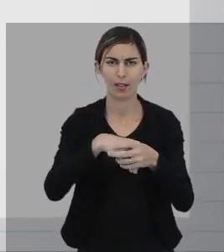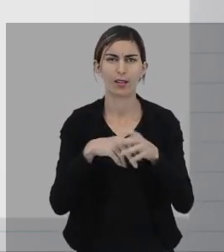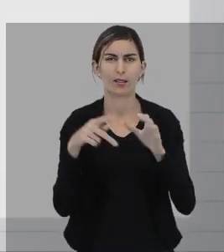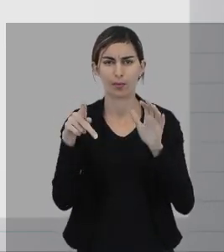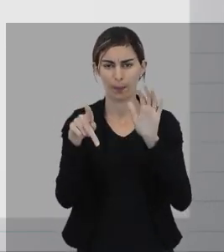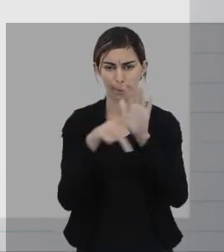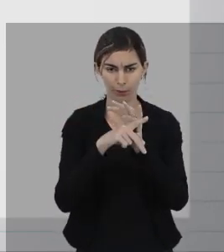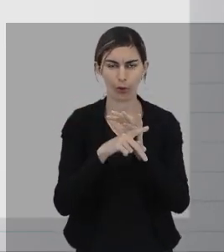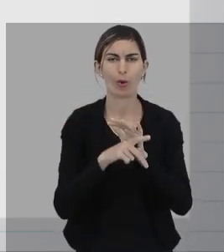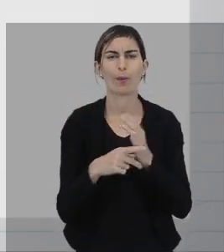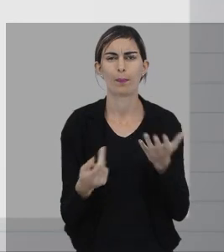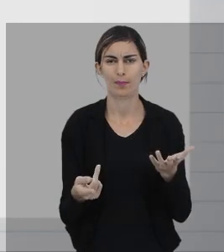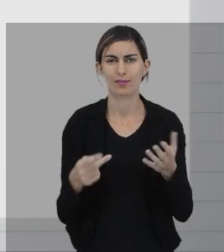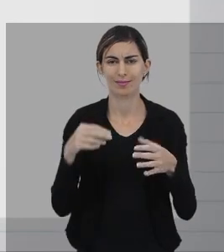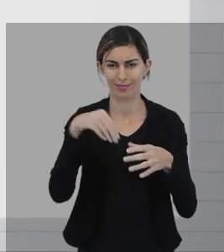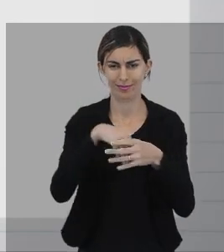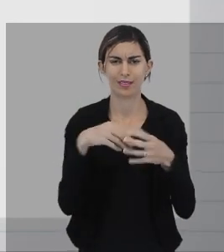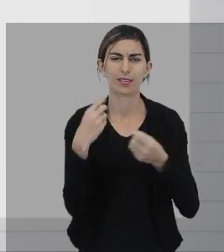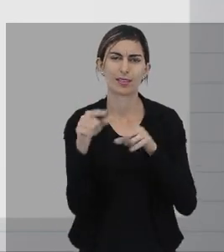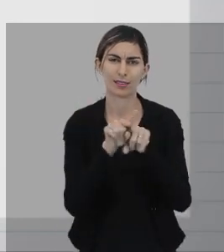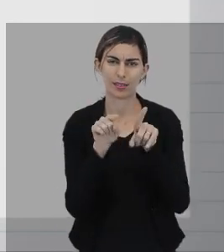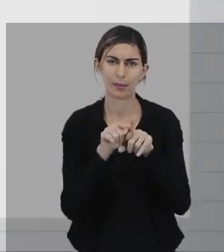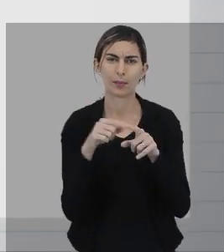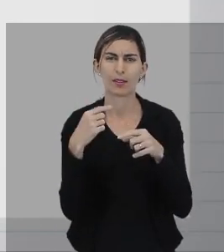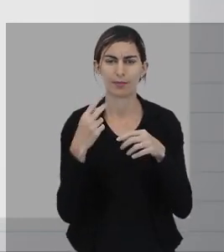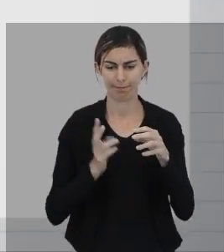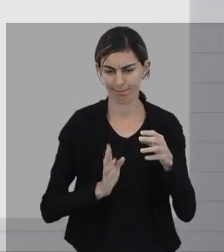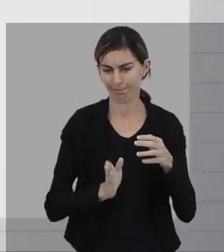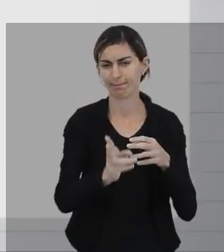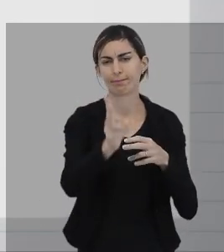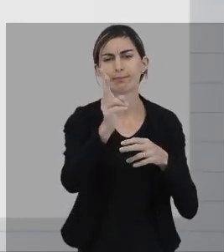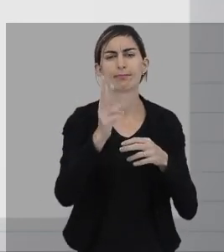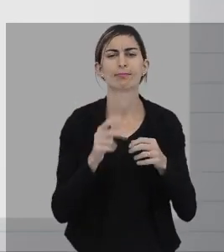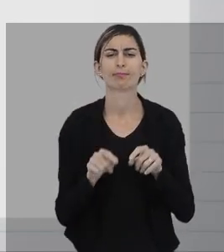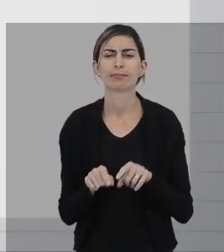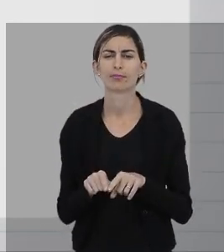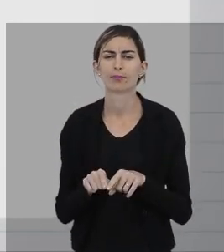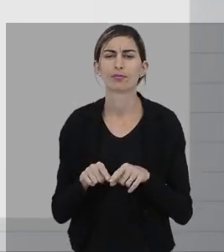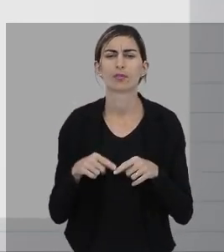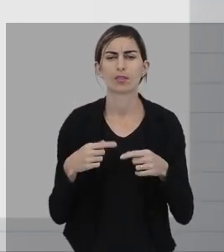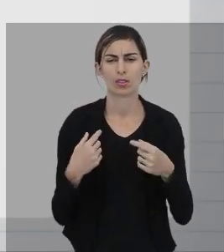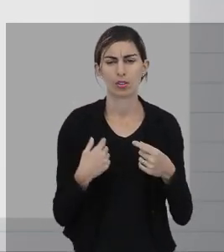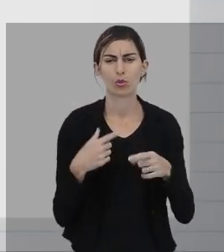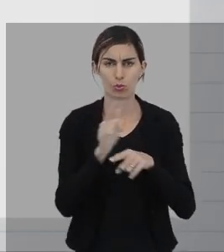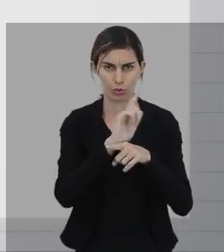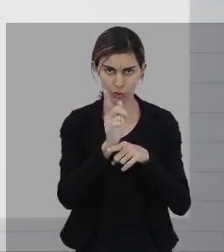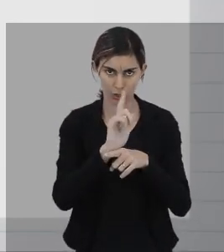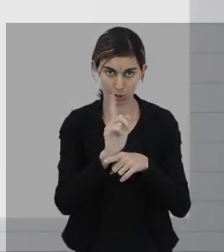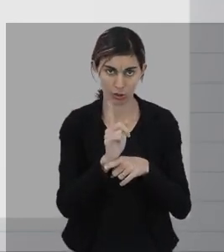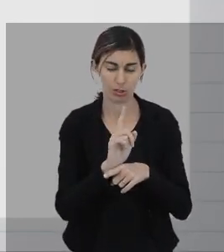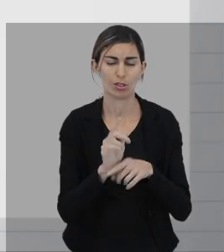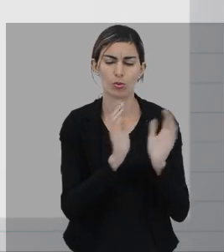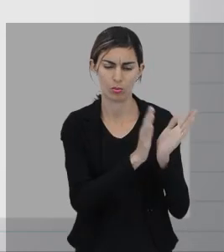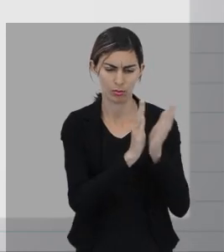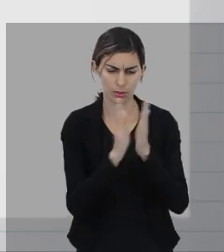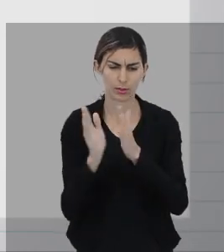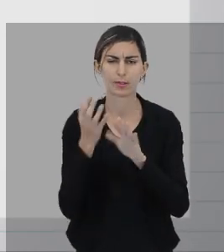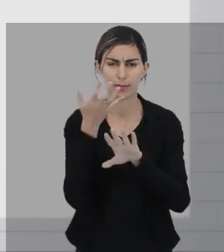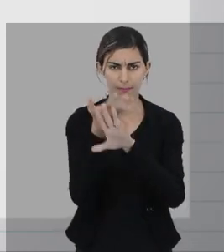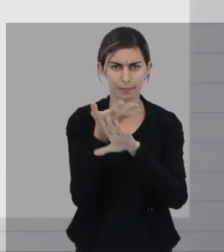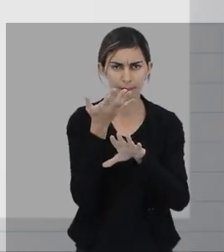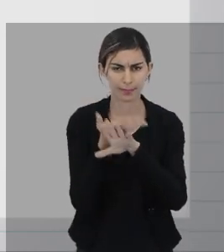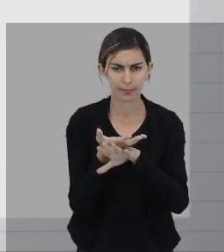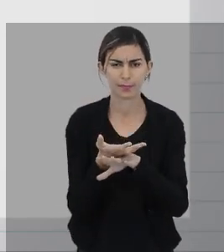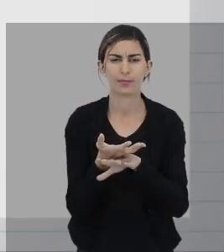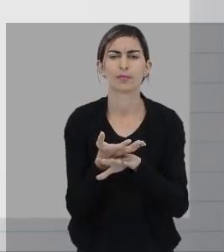própria carreira e como também você pode empreender. No módulo de Gestão, organizamos as